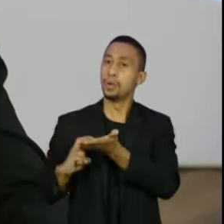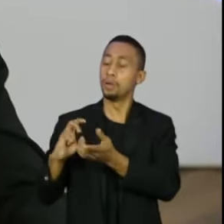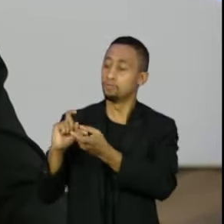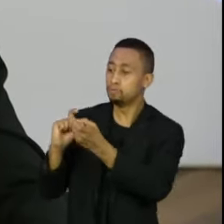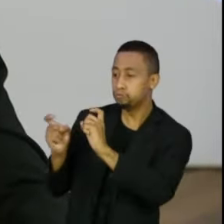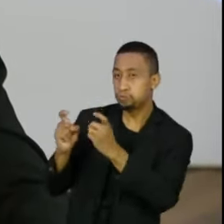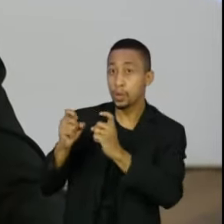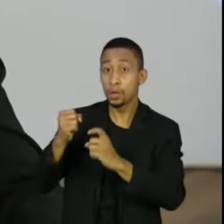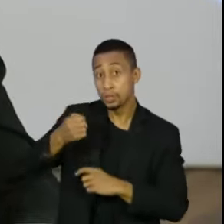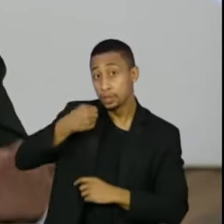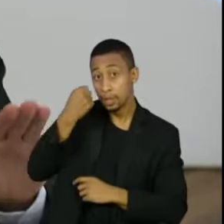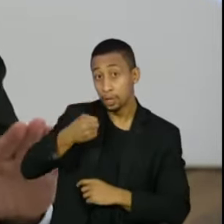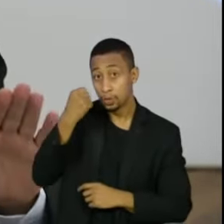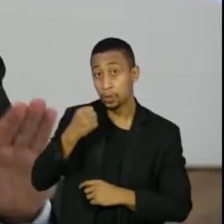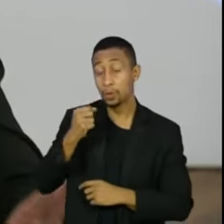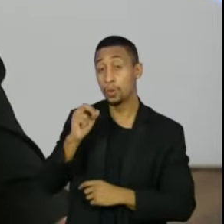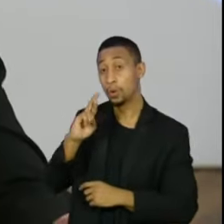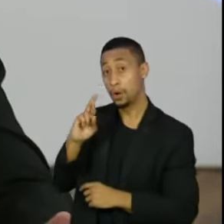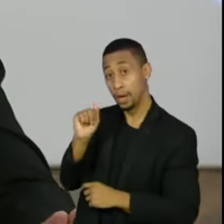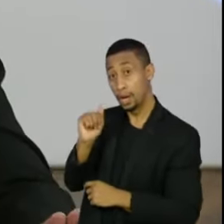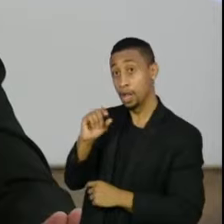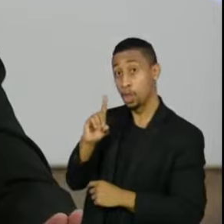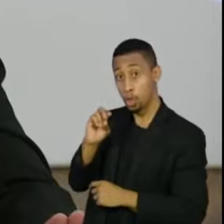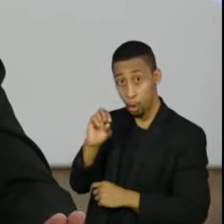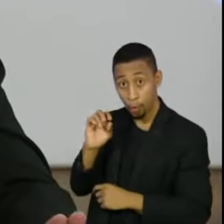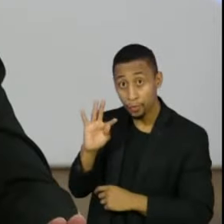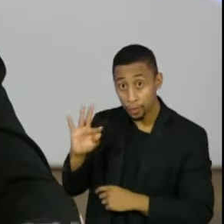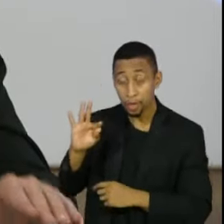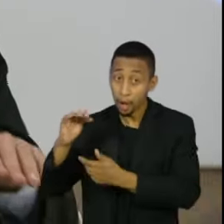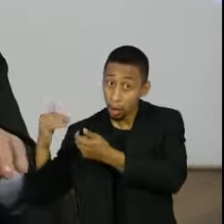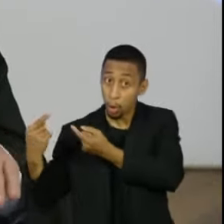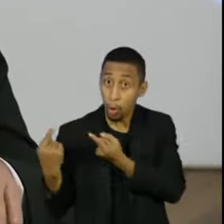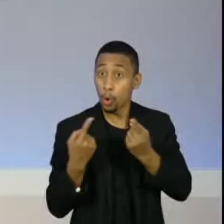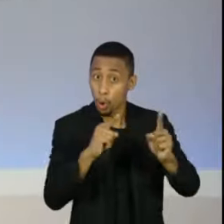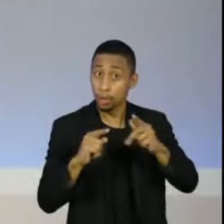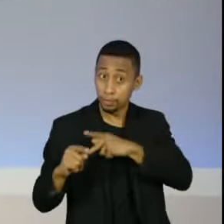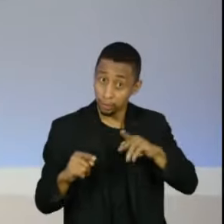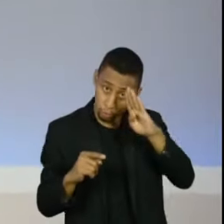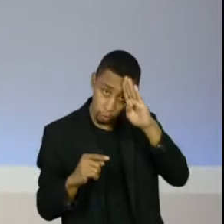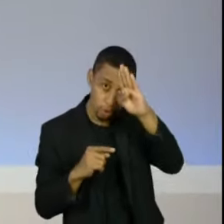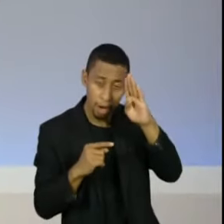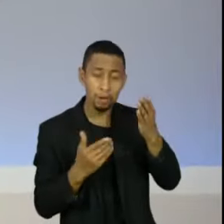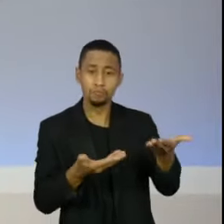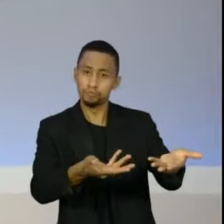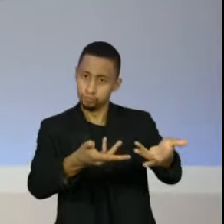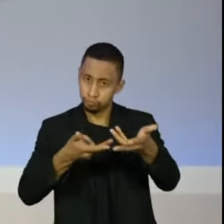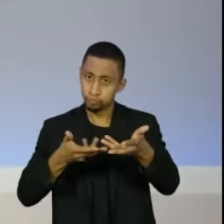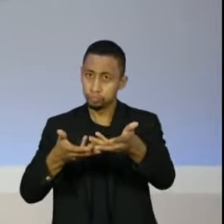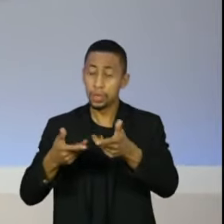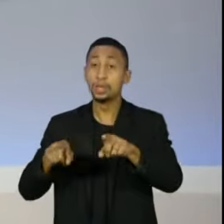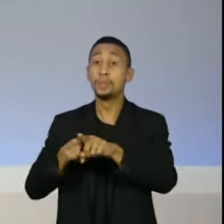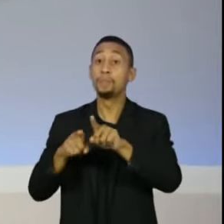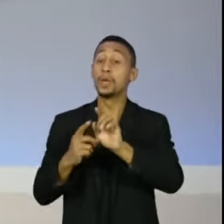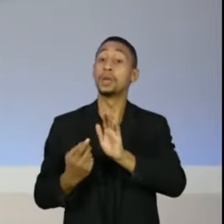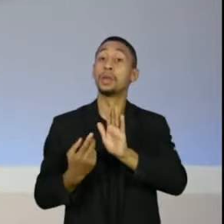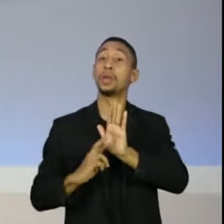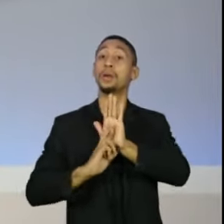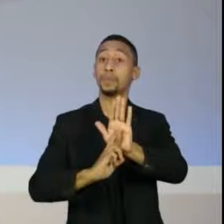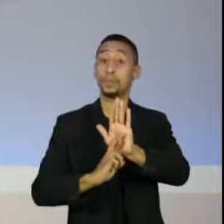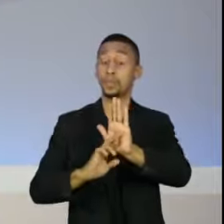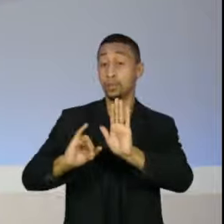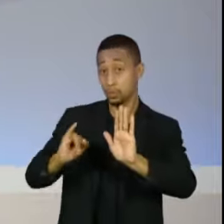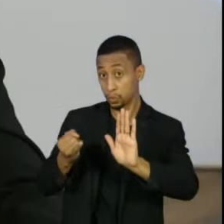senador Randolph Rodrigues, que é líder de oposição ao governo Bolsonaro. Nós recebemos os representantes da Janssen e da